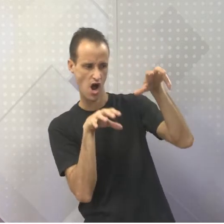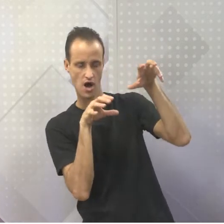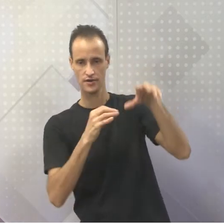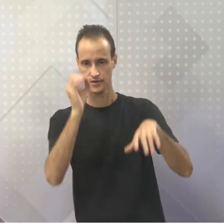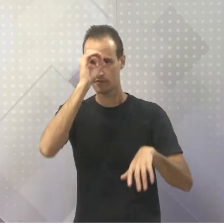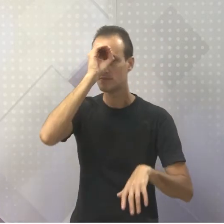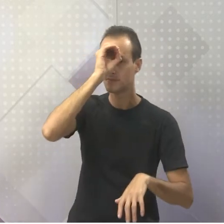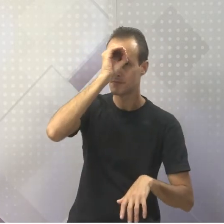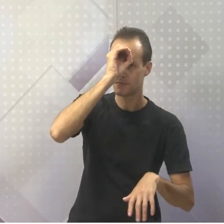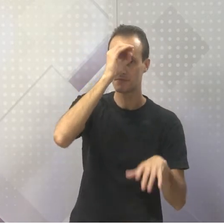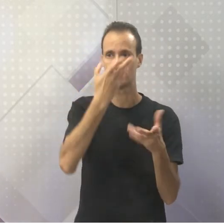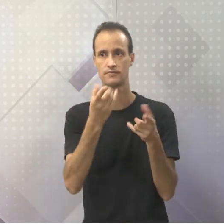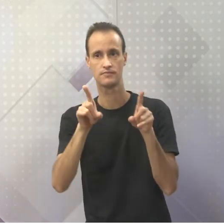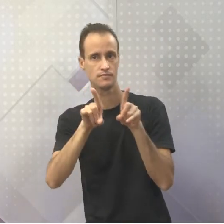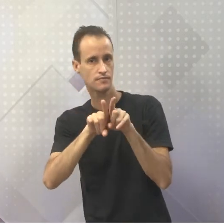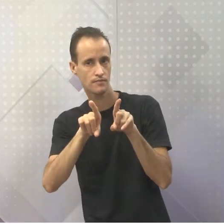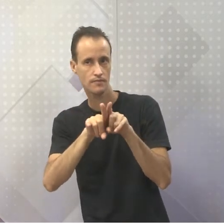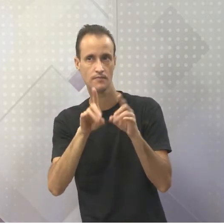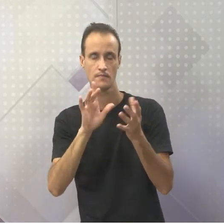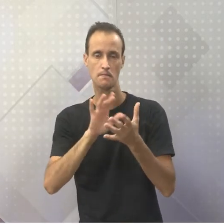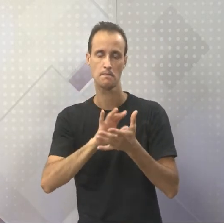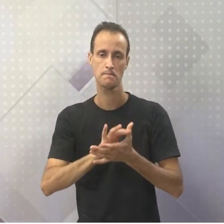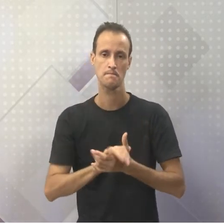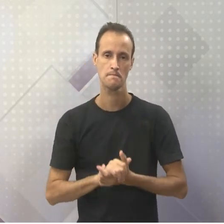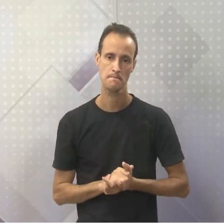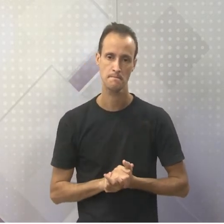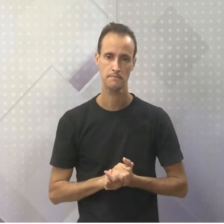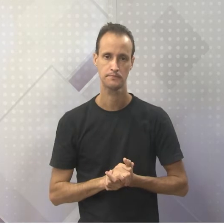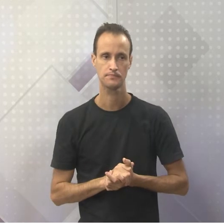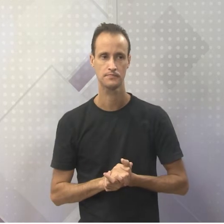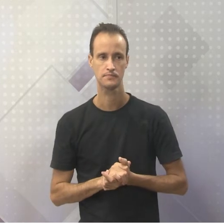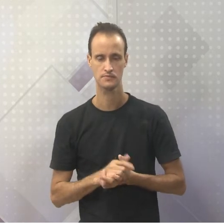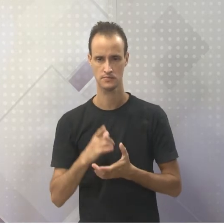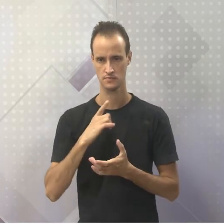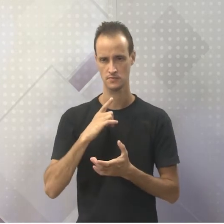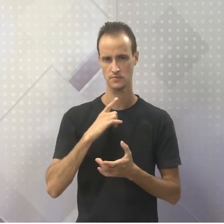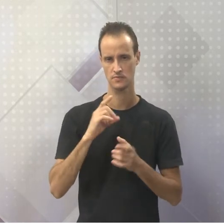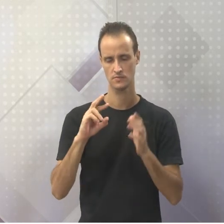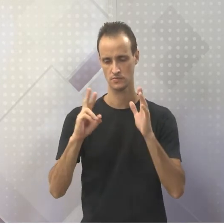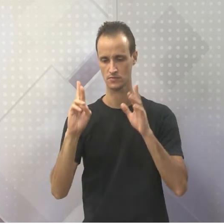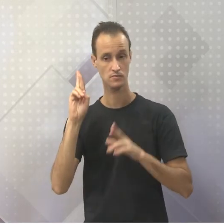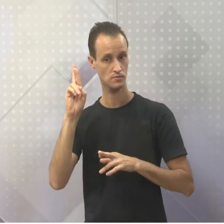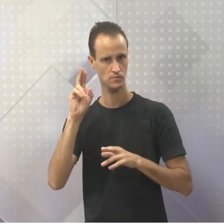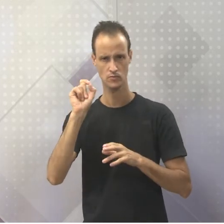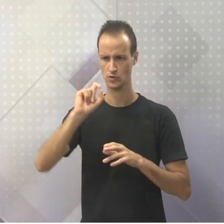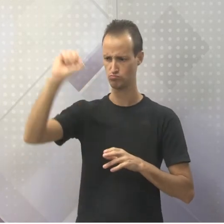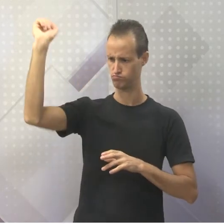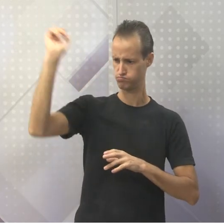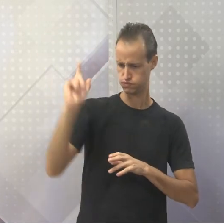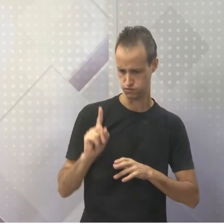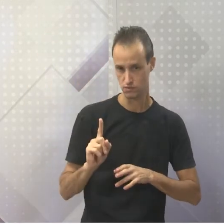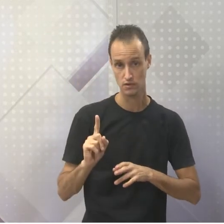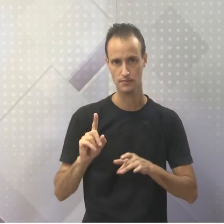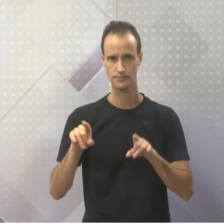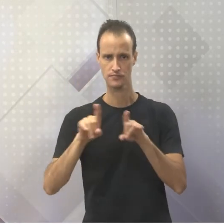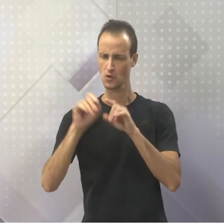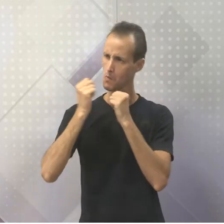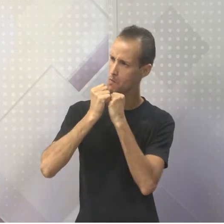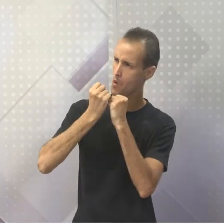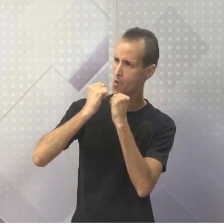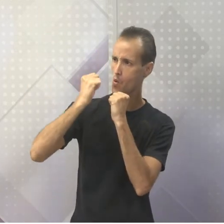Ciclopes, que personificam o Relâmpago, e o